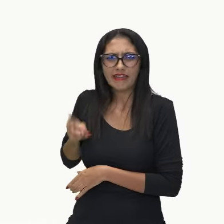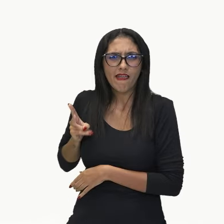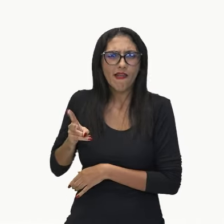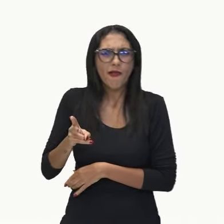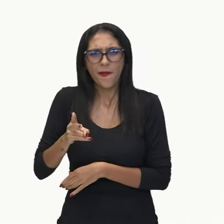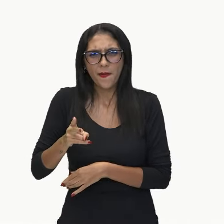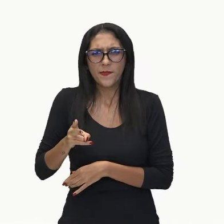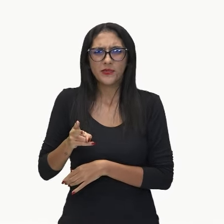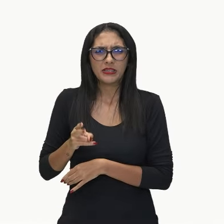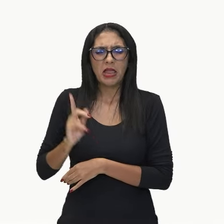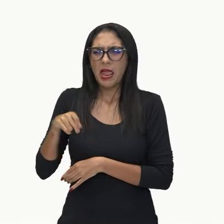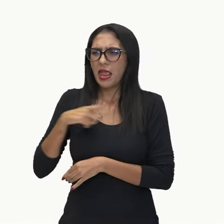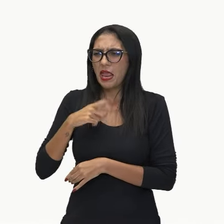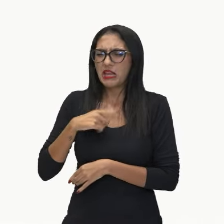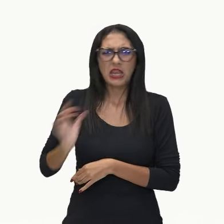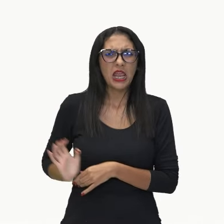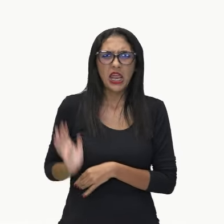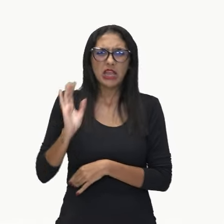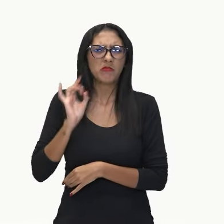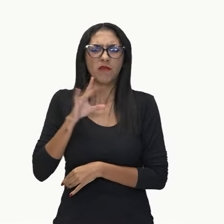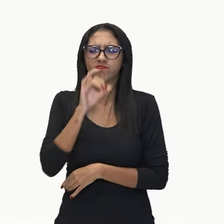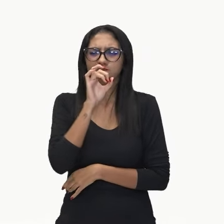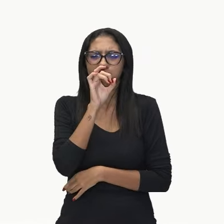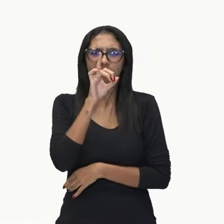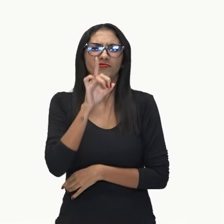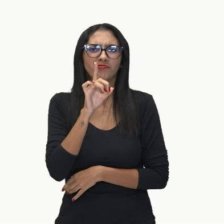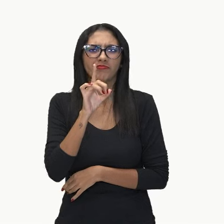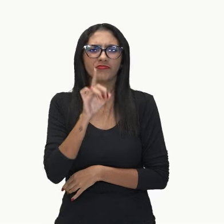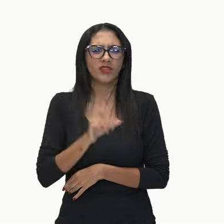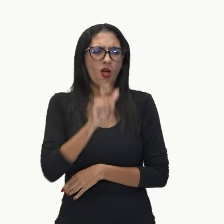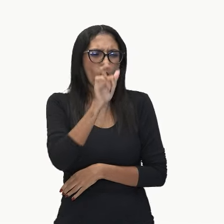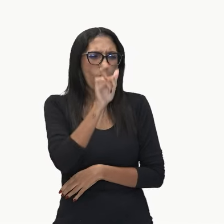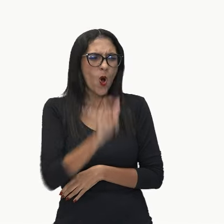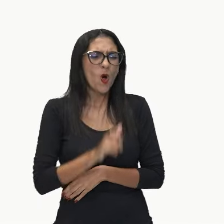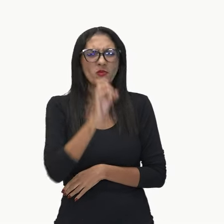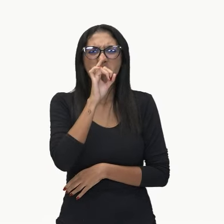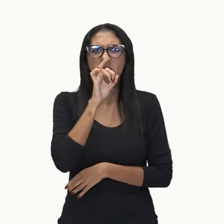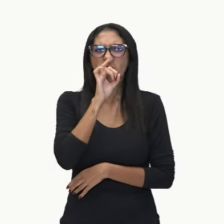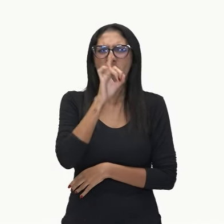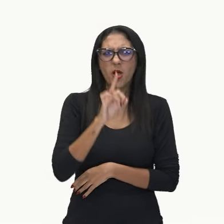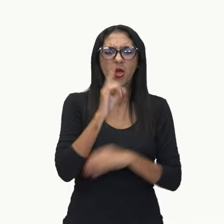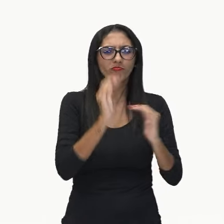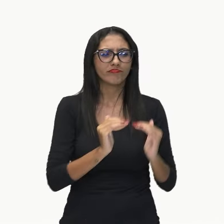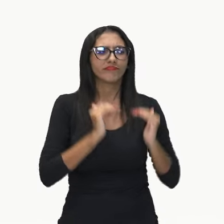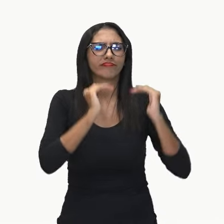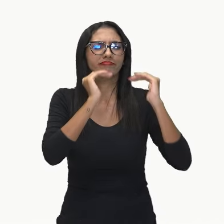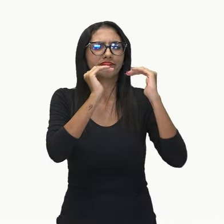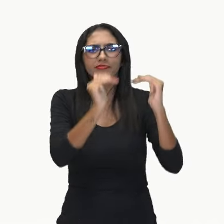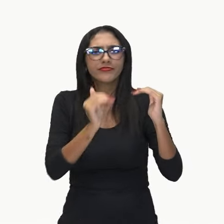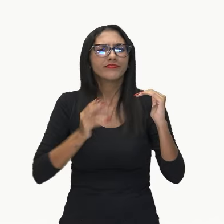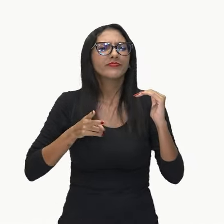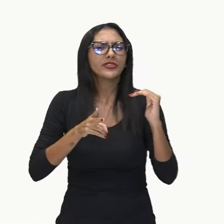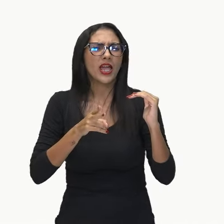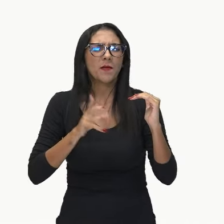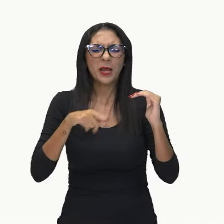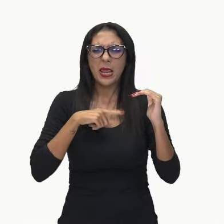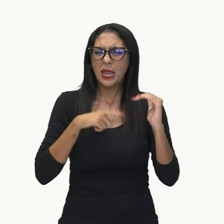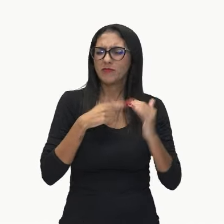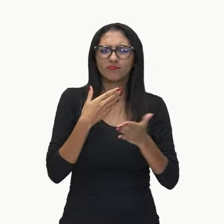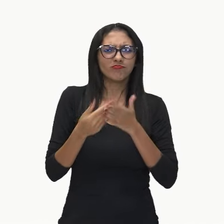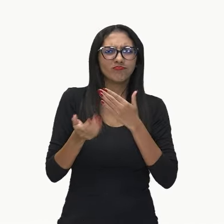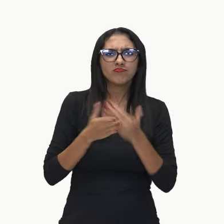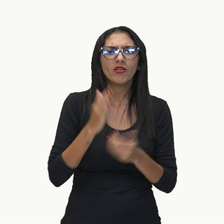bem feita de São Paulo, o homem curva, o homem nádegas, o homem que, sendo francês,